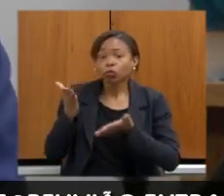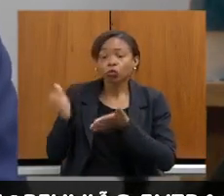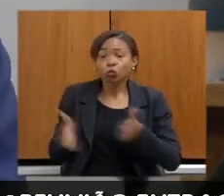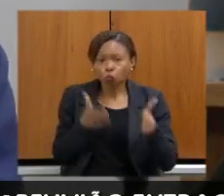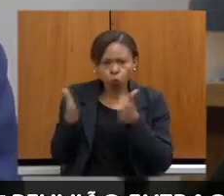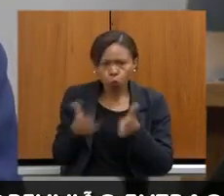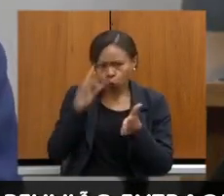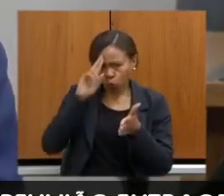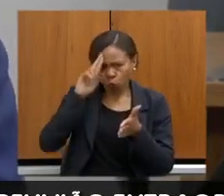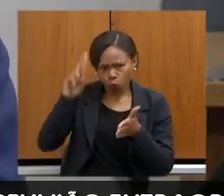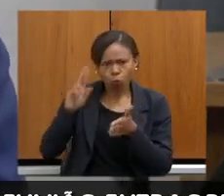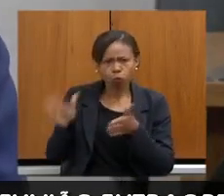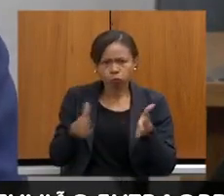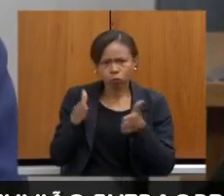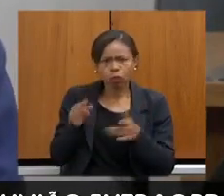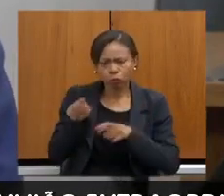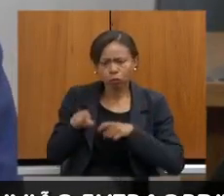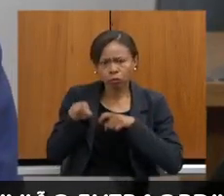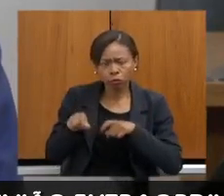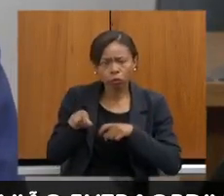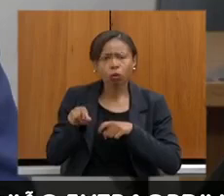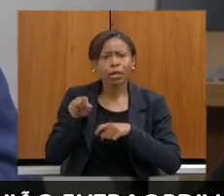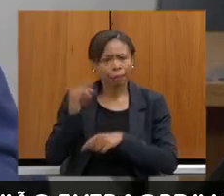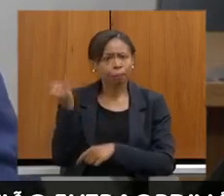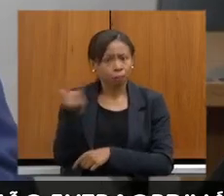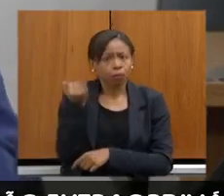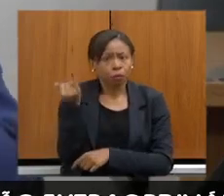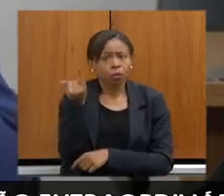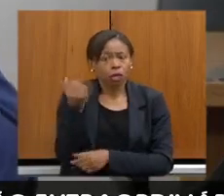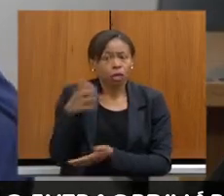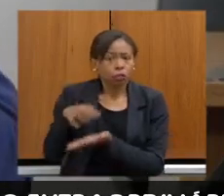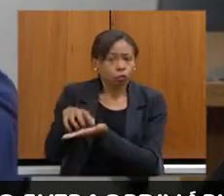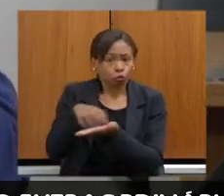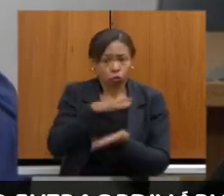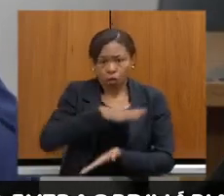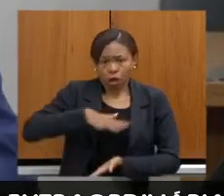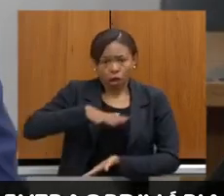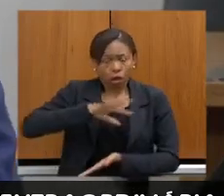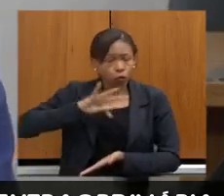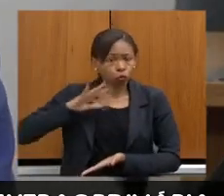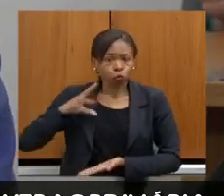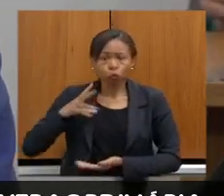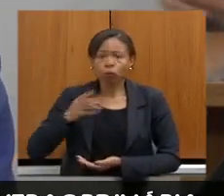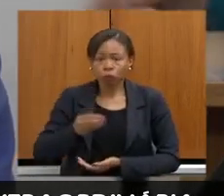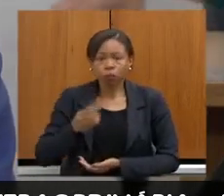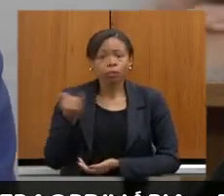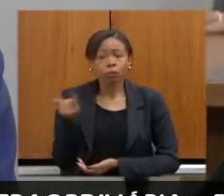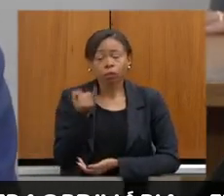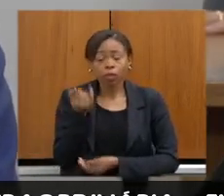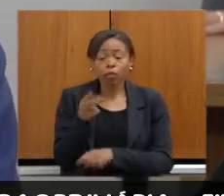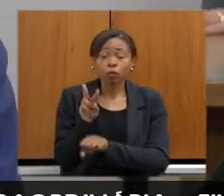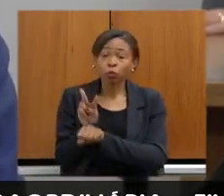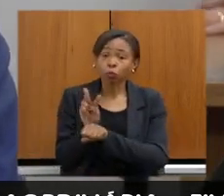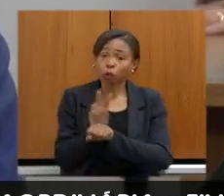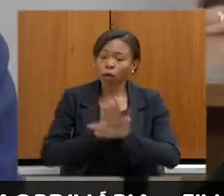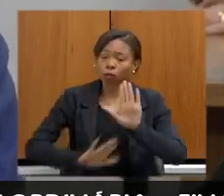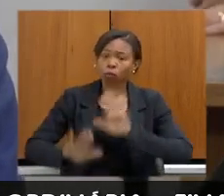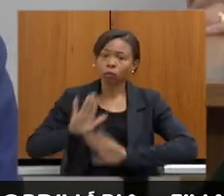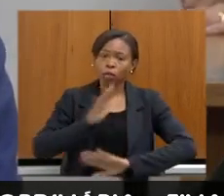importância em todos os setores, também tem a sua importância na preservação ambiental.